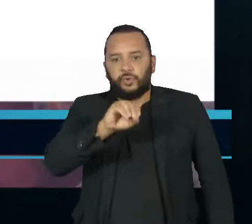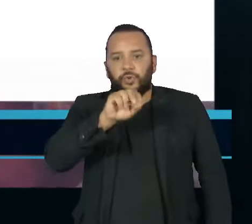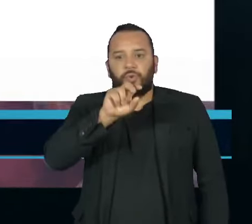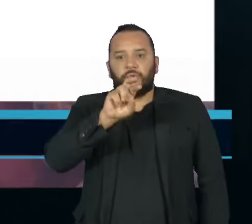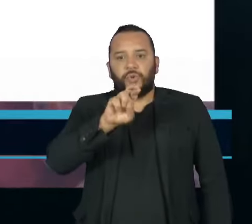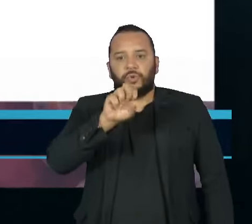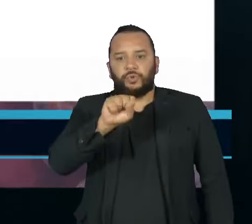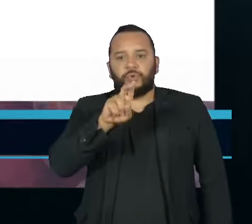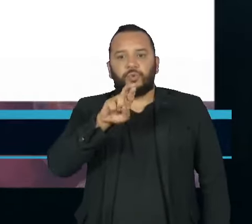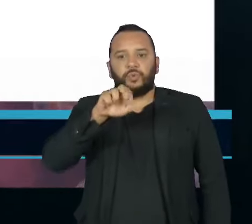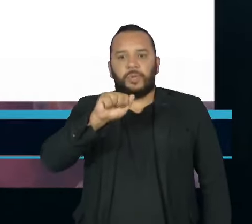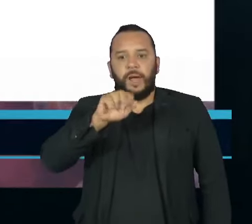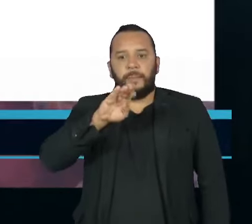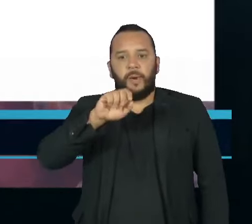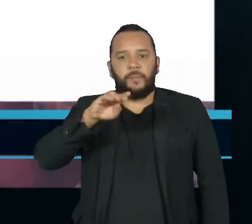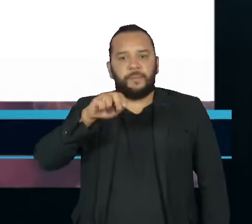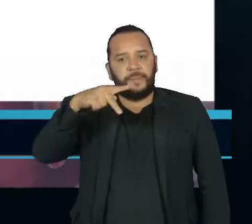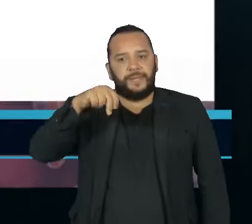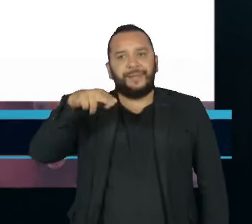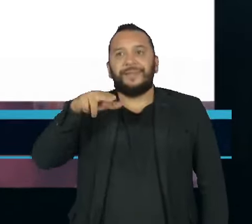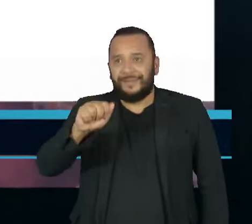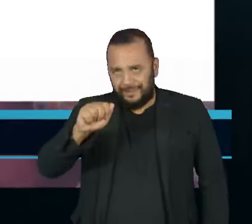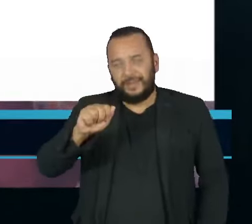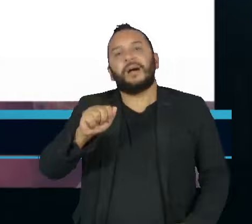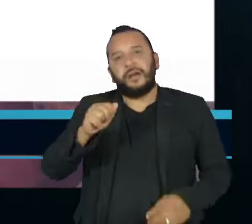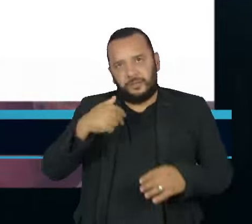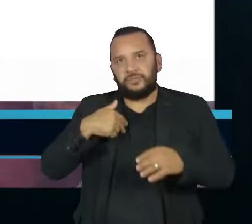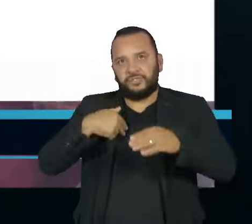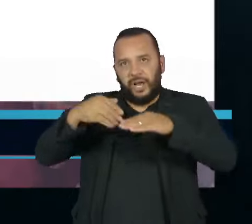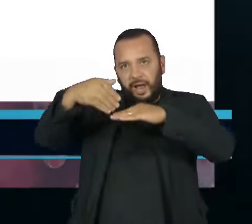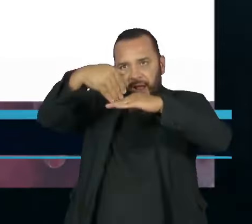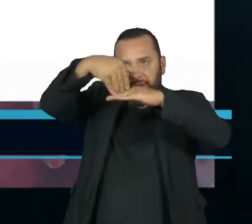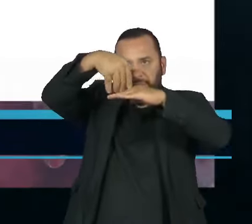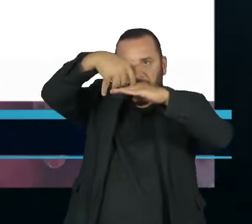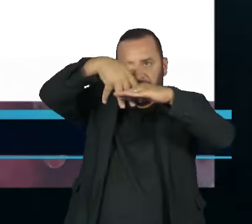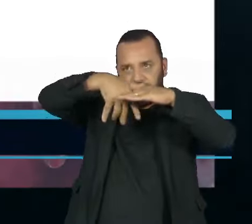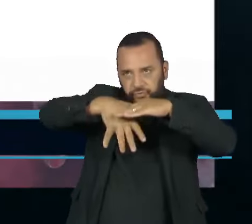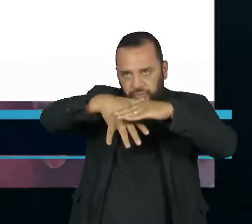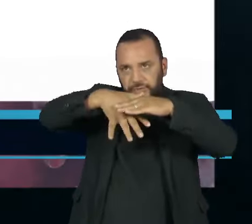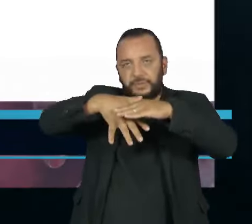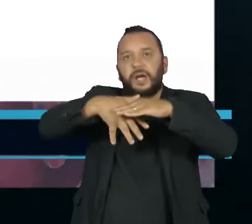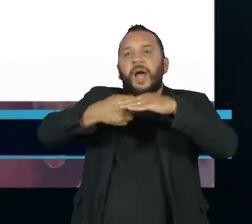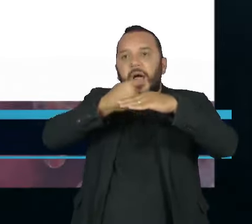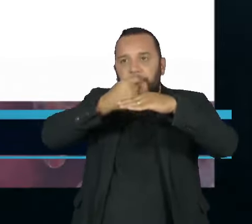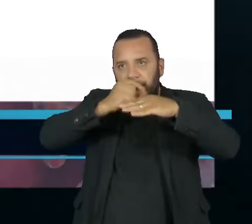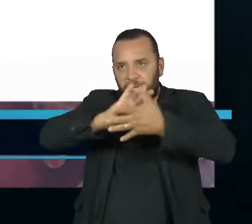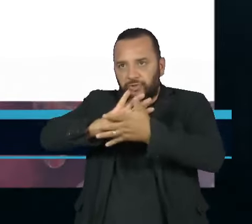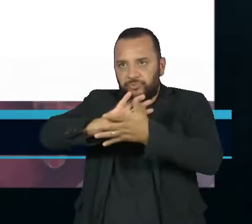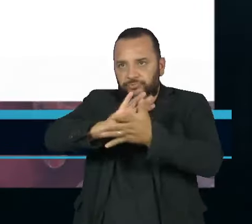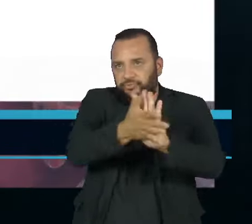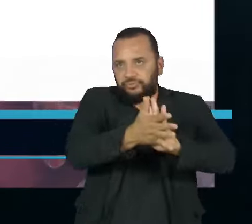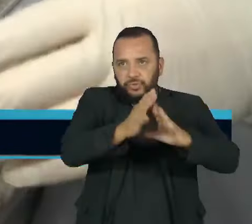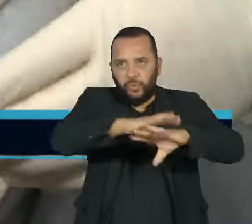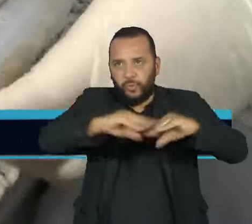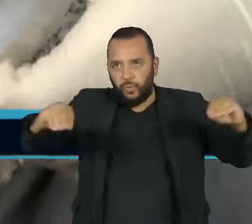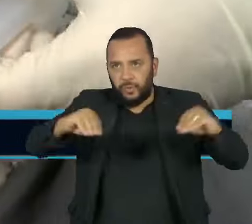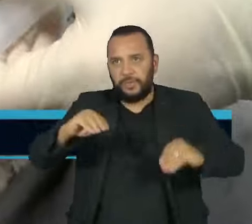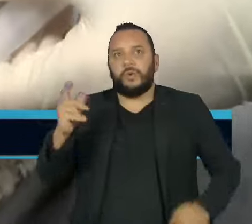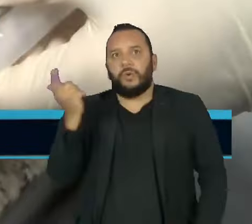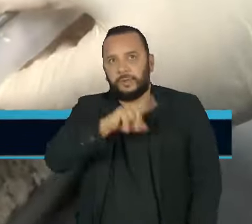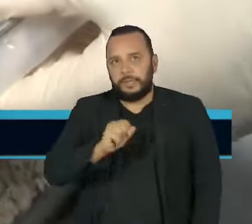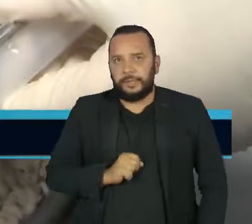essa proteção. A superbactéria fica vulnerável, inclusive, aos medicamentos já existentes. O